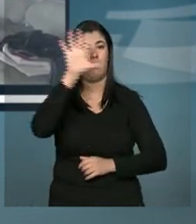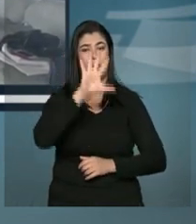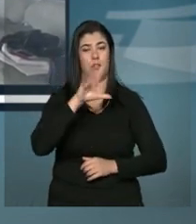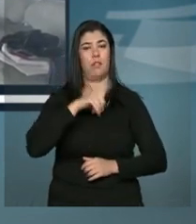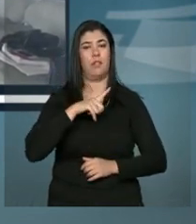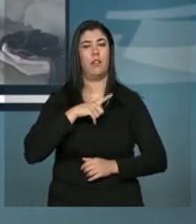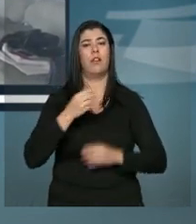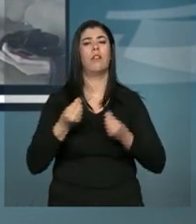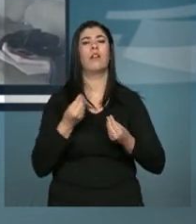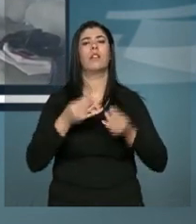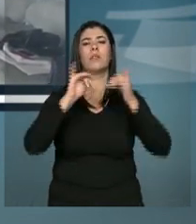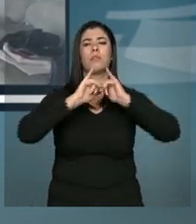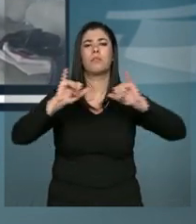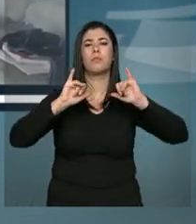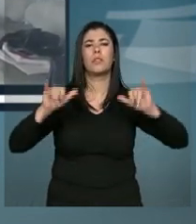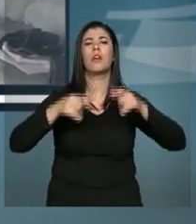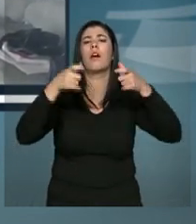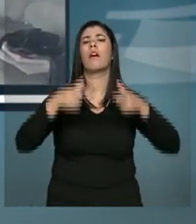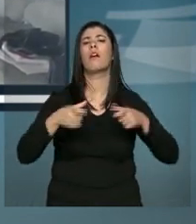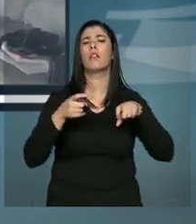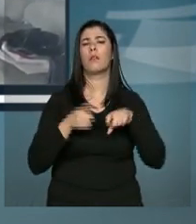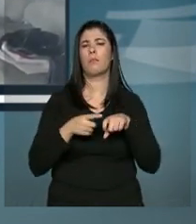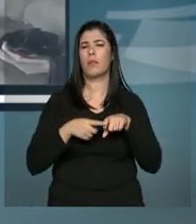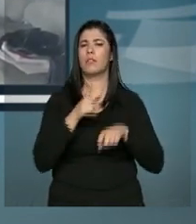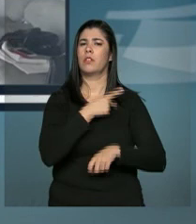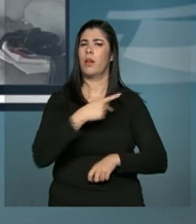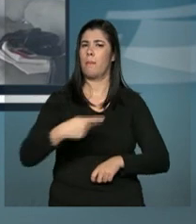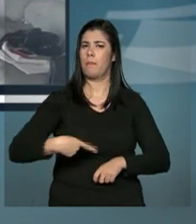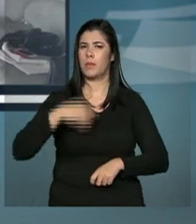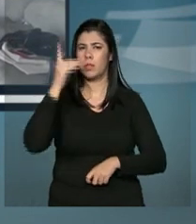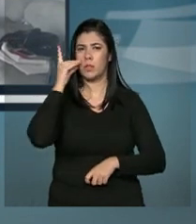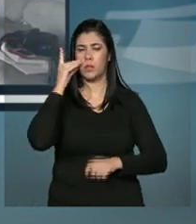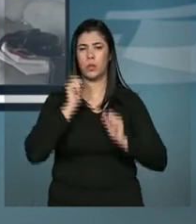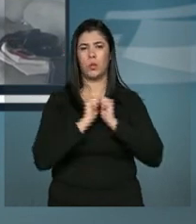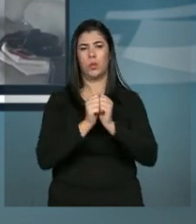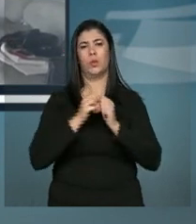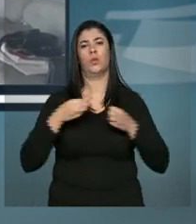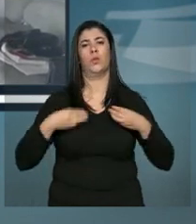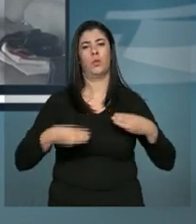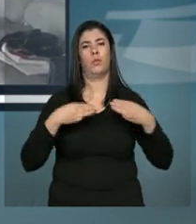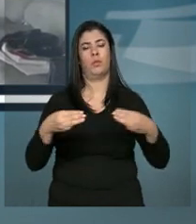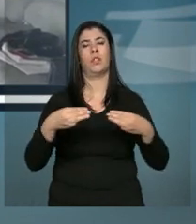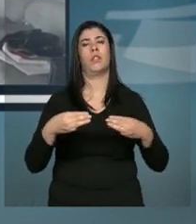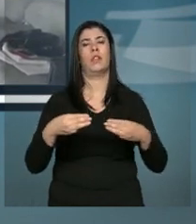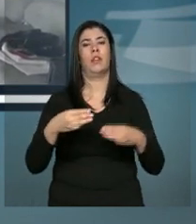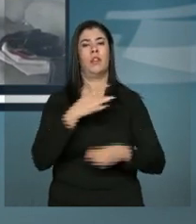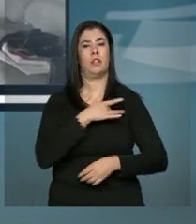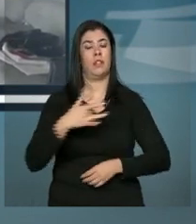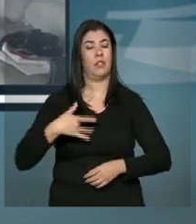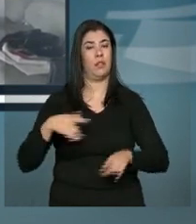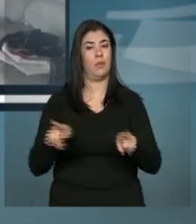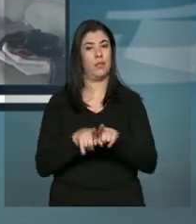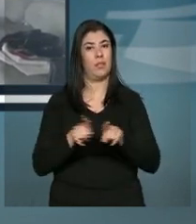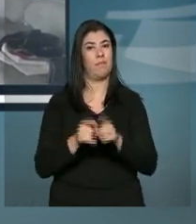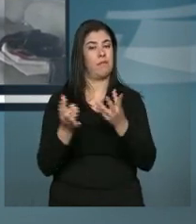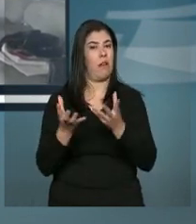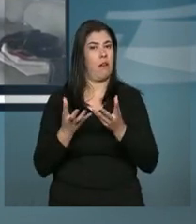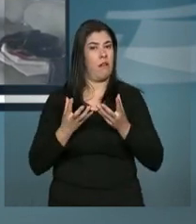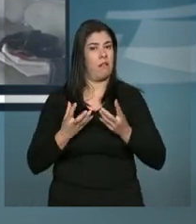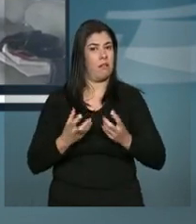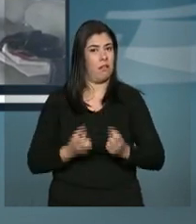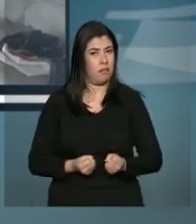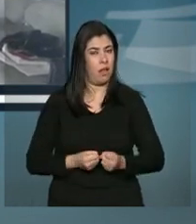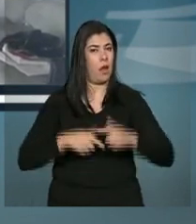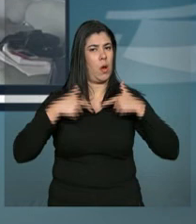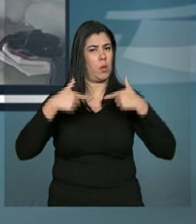campanha Cadê o Médico e a nossa presidente Dilma, prontamente, com o Ministério da Saúde, abraçaram a nossa